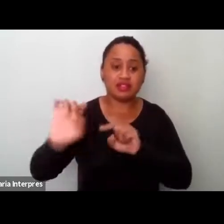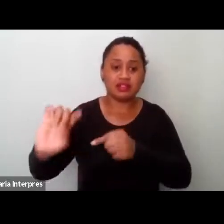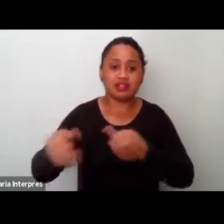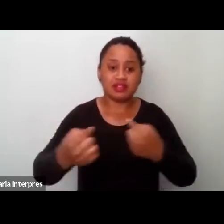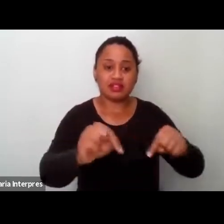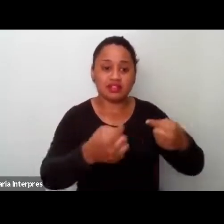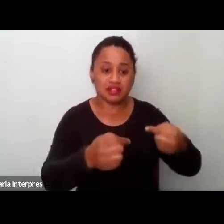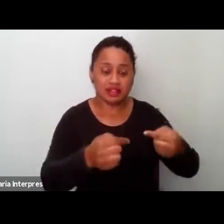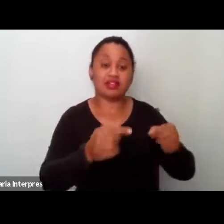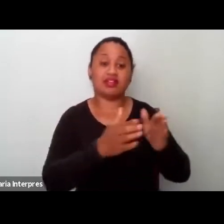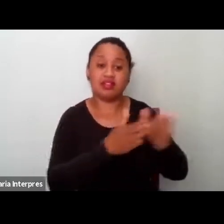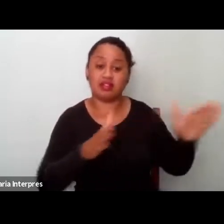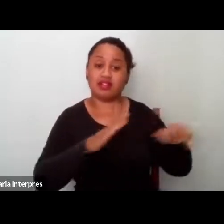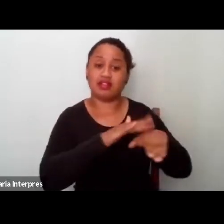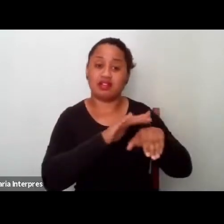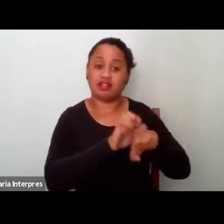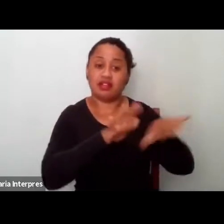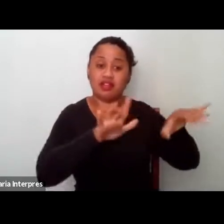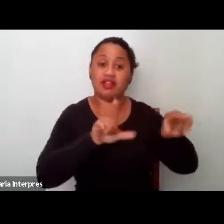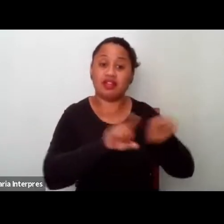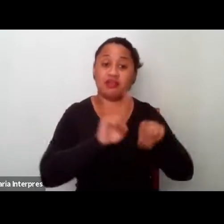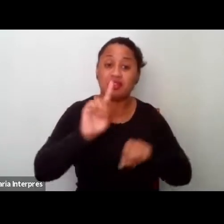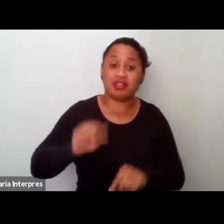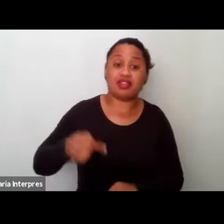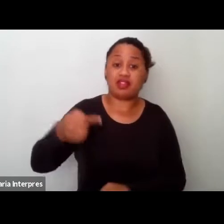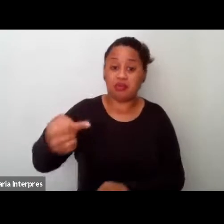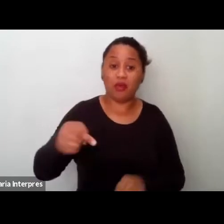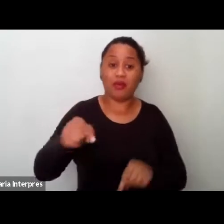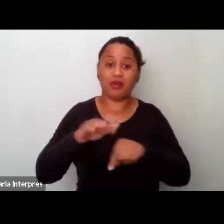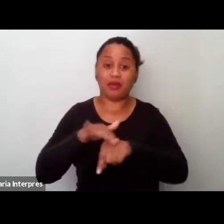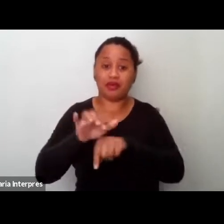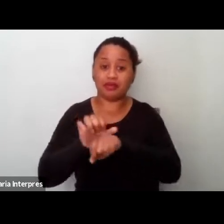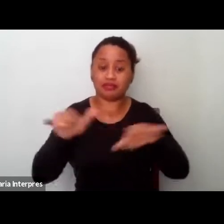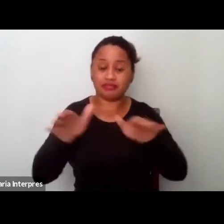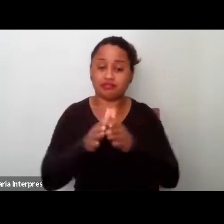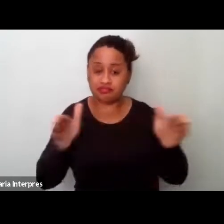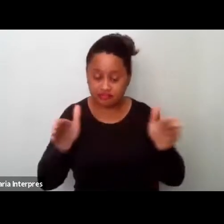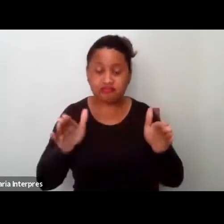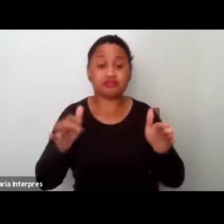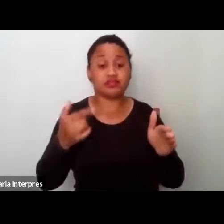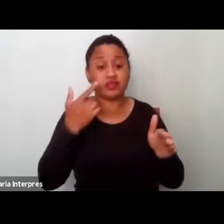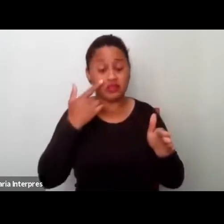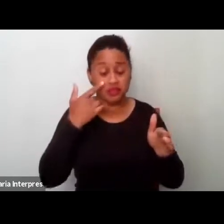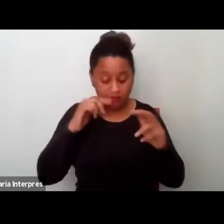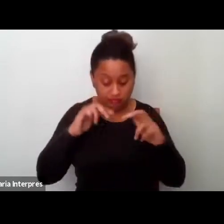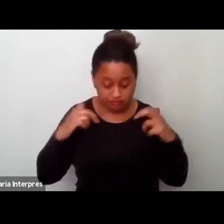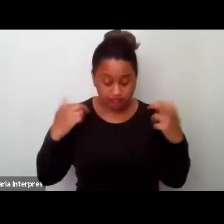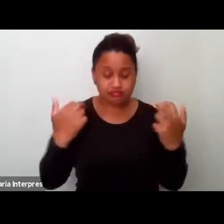no contexto de pandemia e pós-pandemia. ouvindo e vendo a construção da nossa mesa,